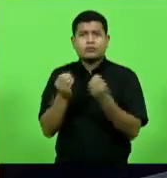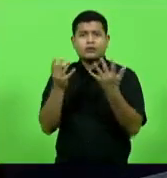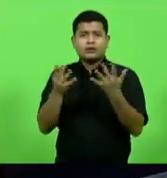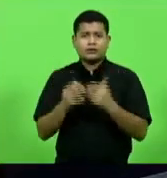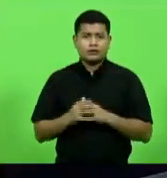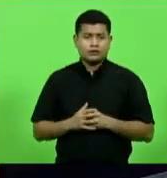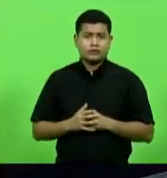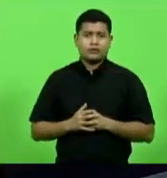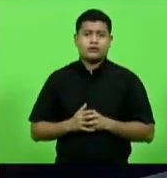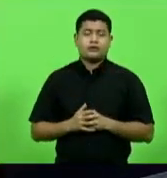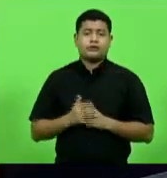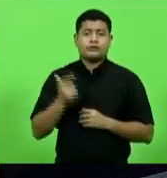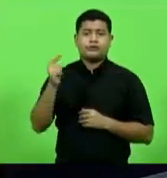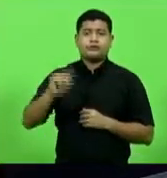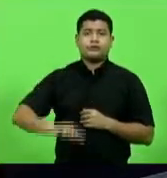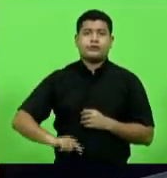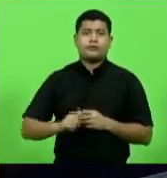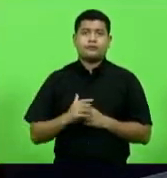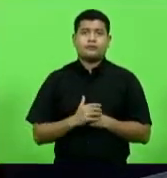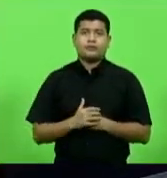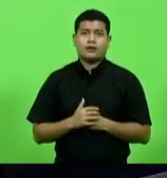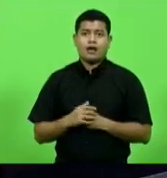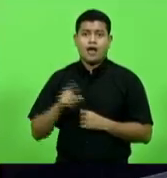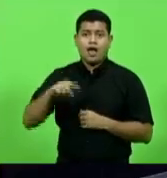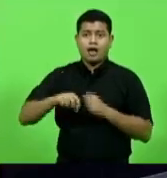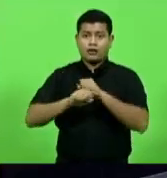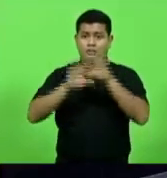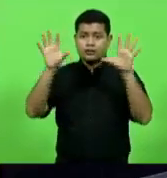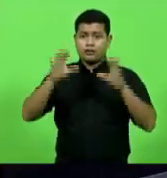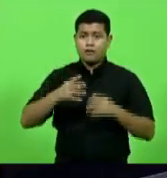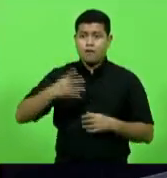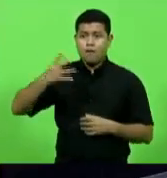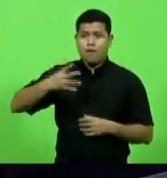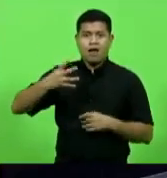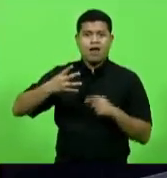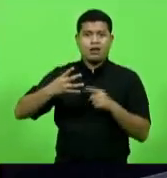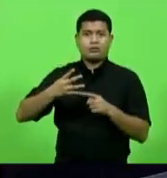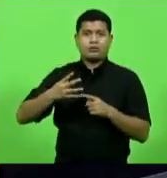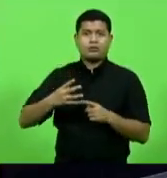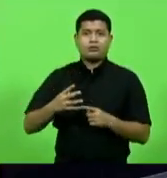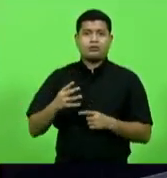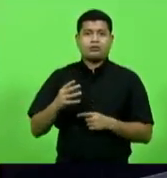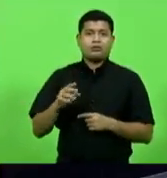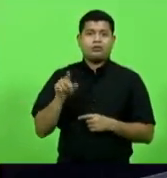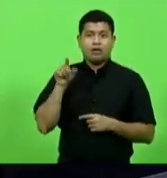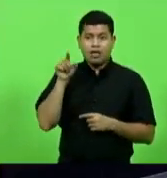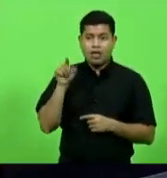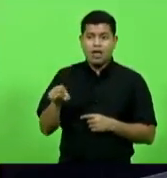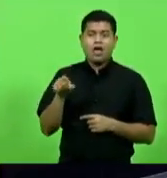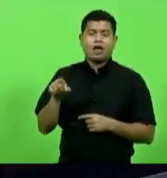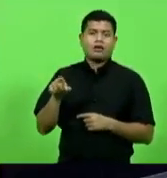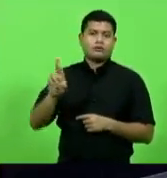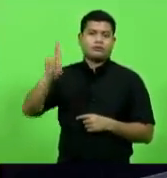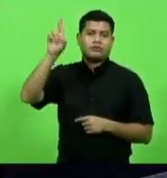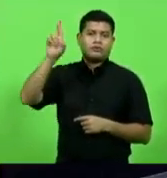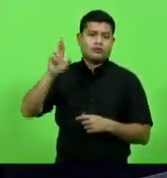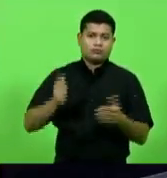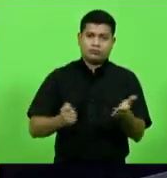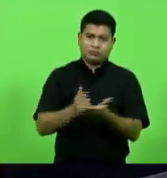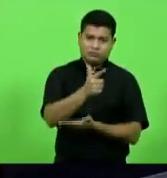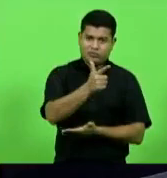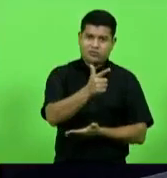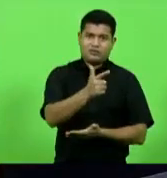mais uma vez era para deixar claro no artigo quarto assim olha fulano é responsável por comprar tá a gente tem que